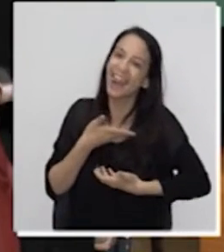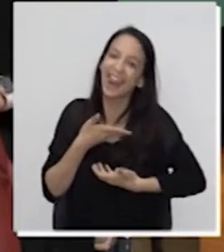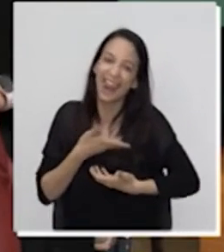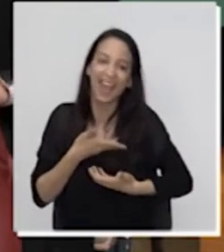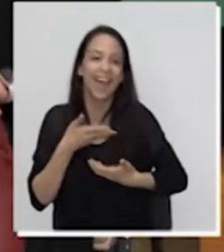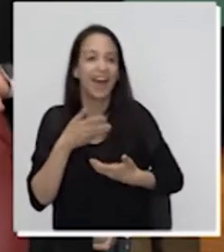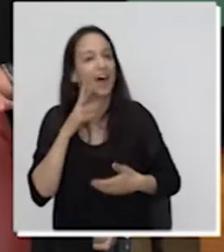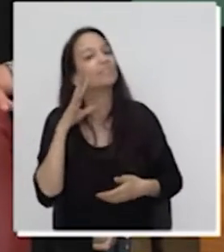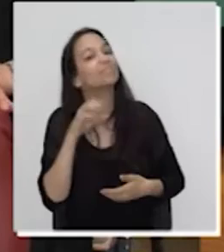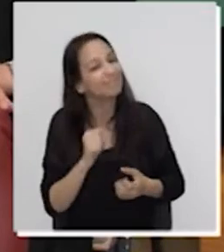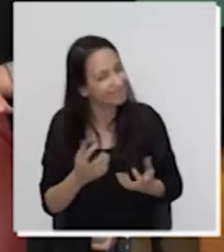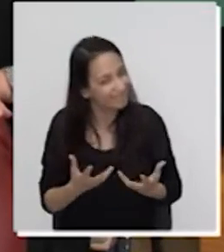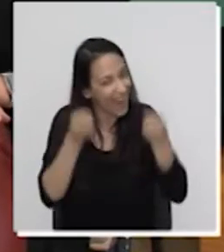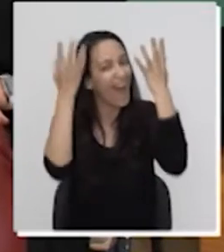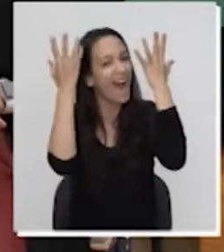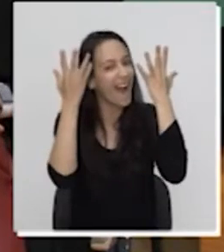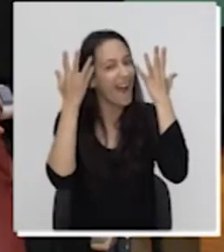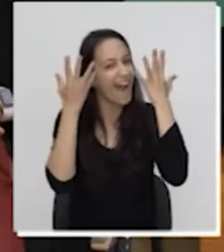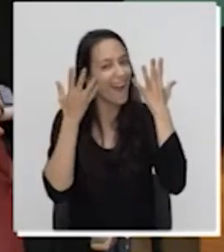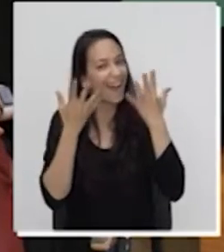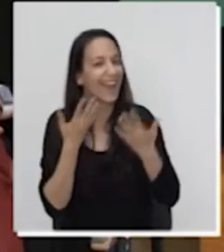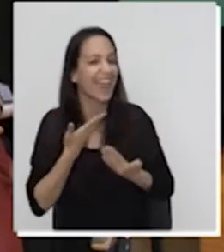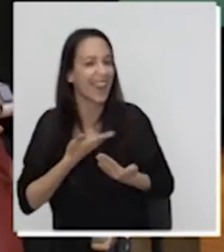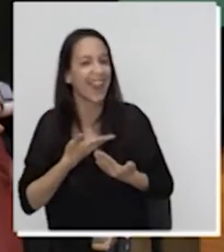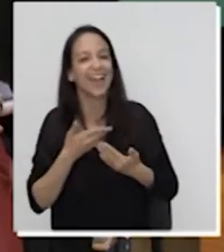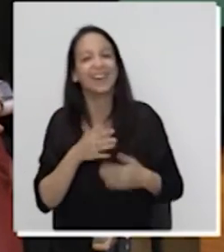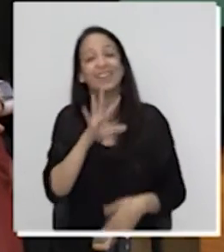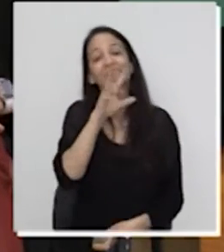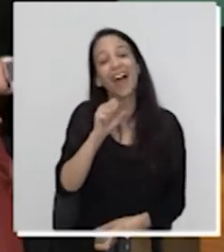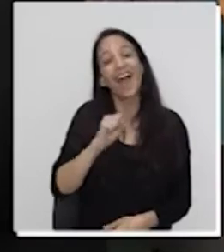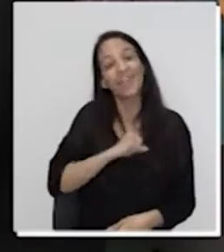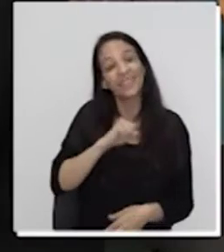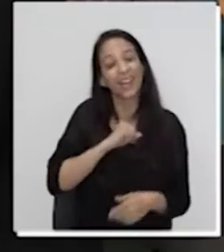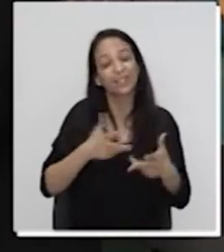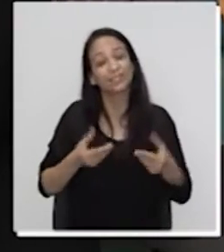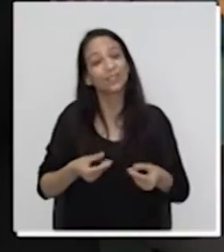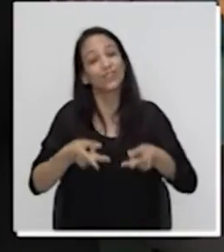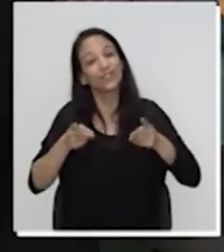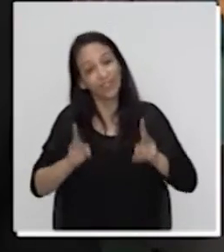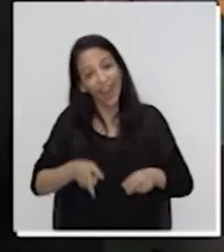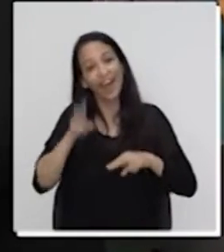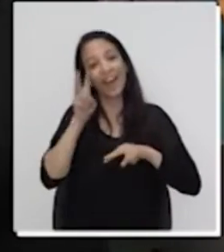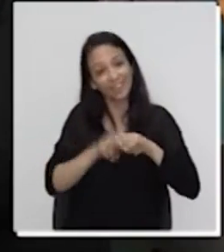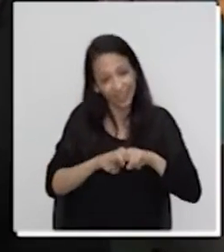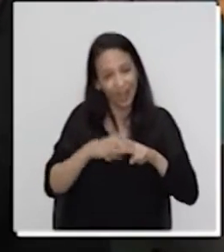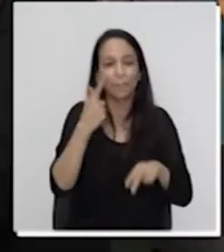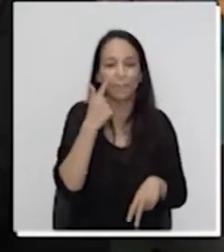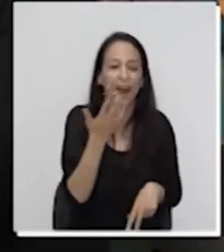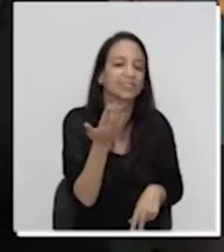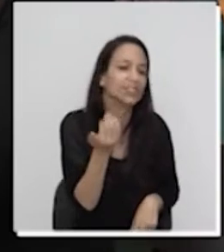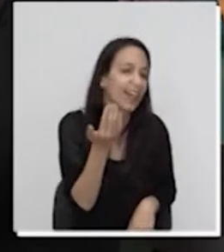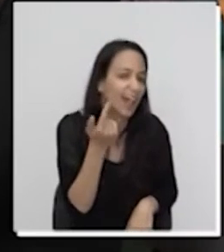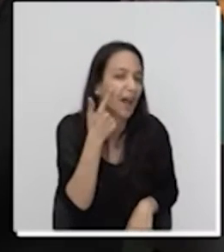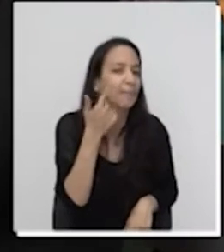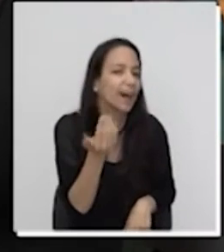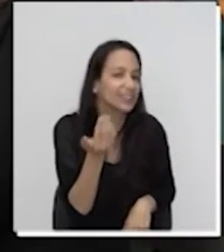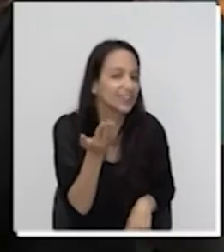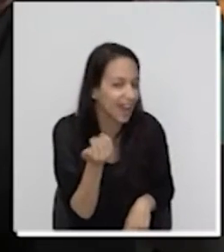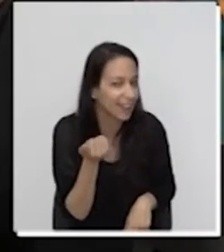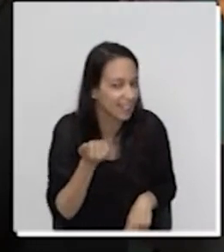encontrei. A minha mãe sentada no sofá. Mostra lá, mostra lá.